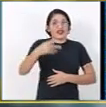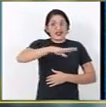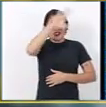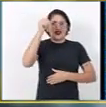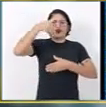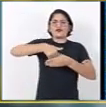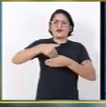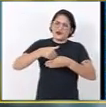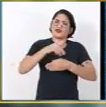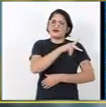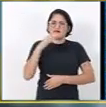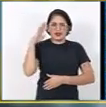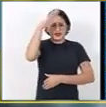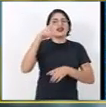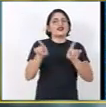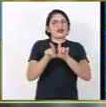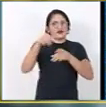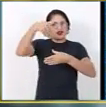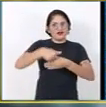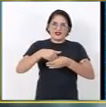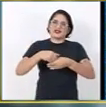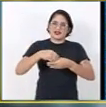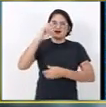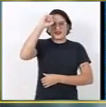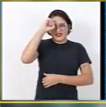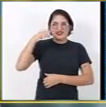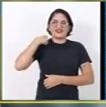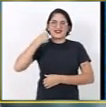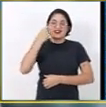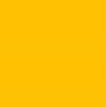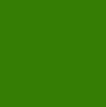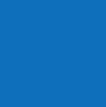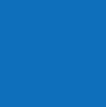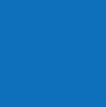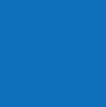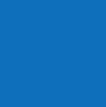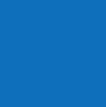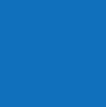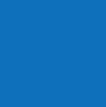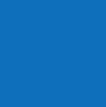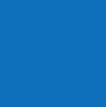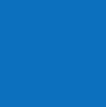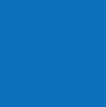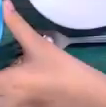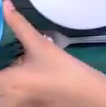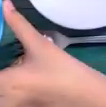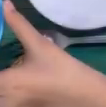Bolsonaro presente, também vota Coronel Menezes, senador. 2, 2, 2. É Menezes já! 3, 2,